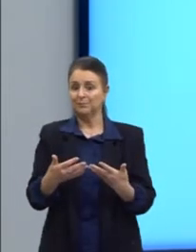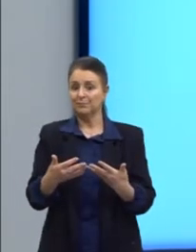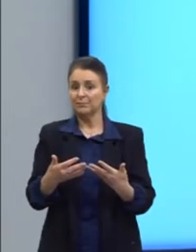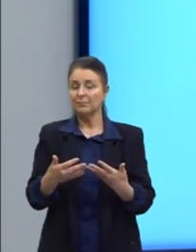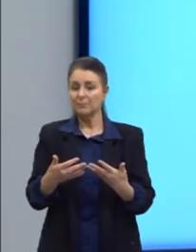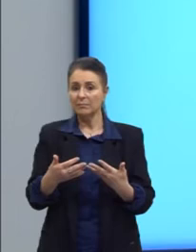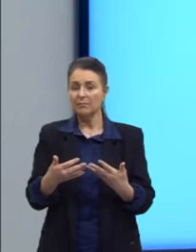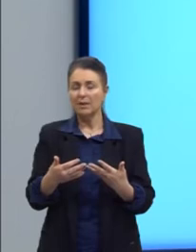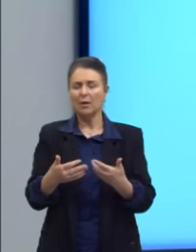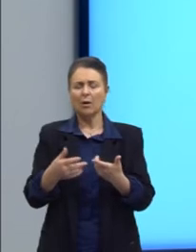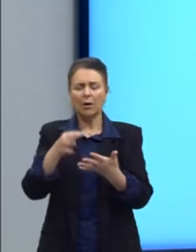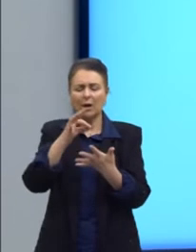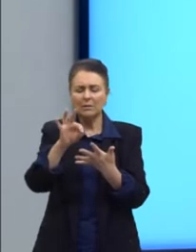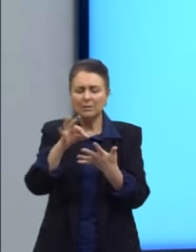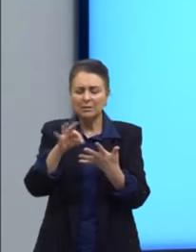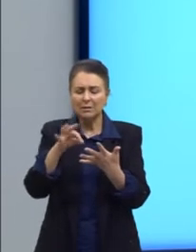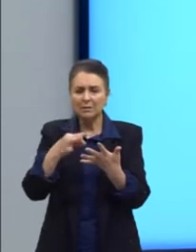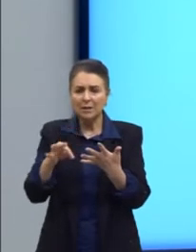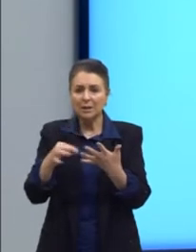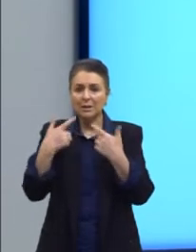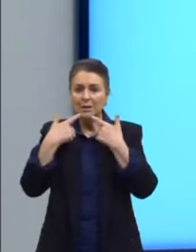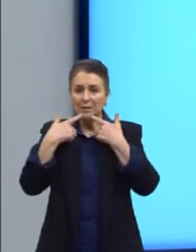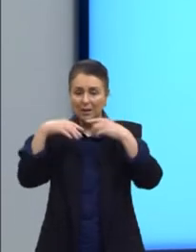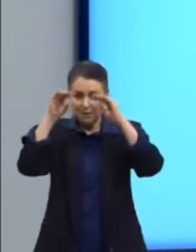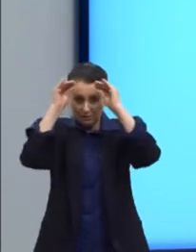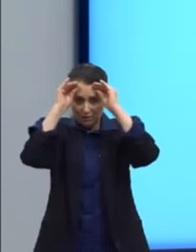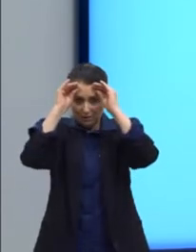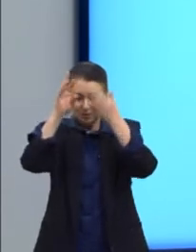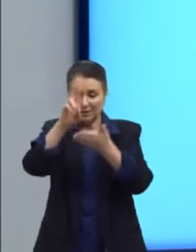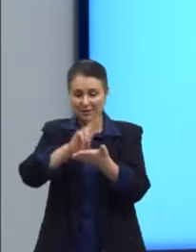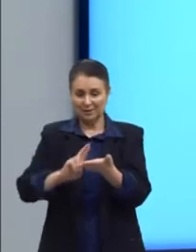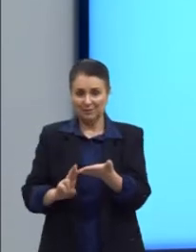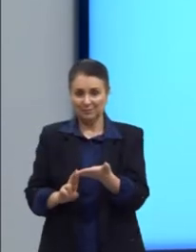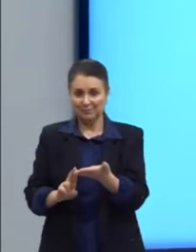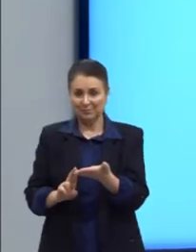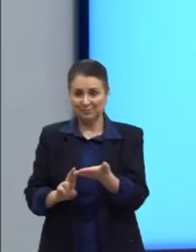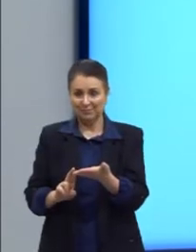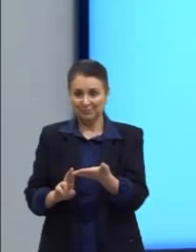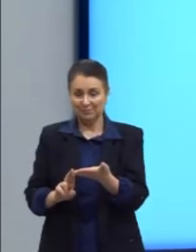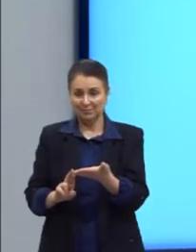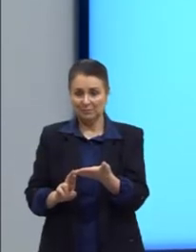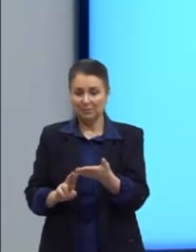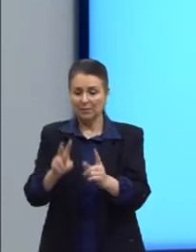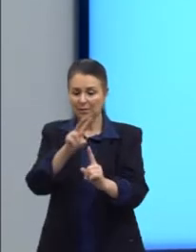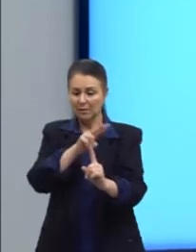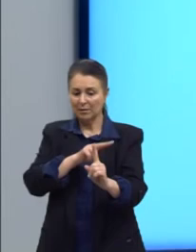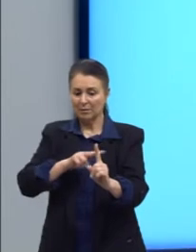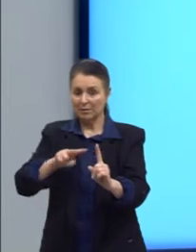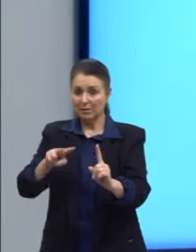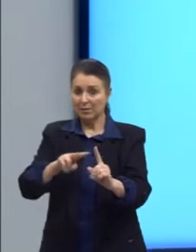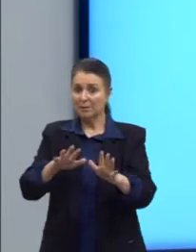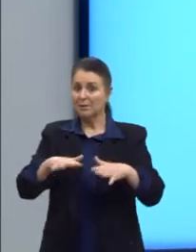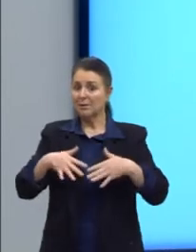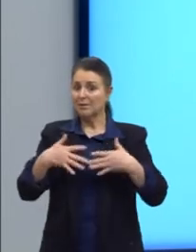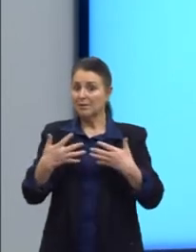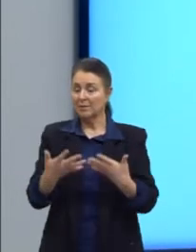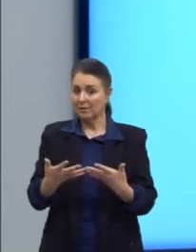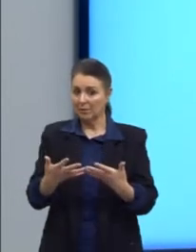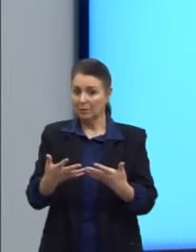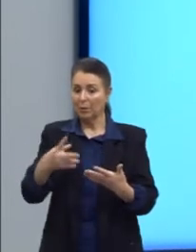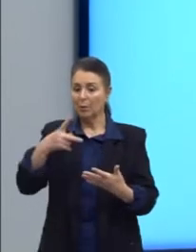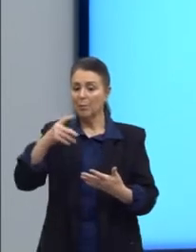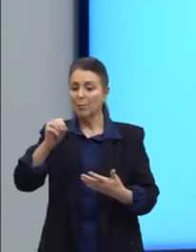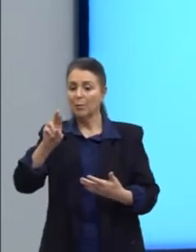reparando cada detalhezinho dessa linguagem da redação, percebe-se, portanto, olha só, esse